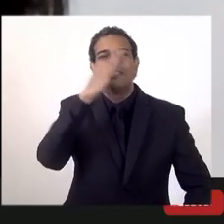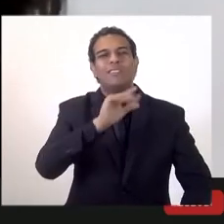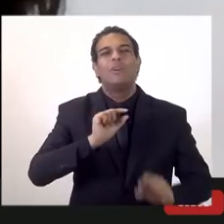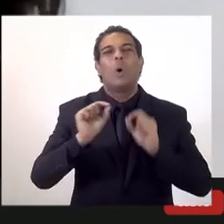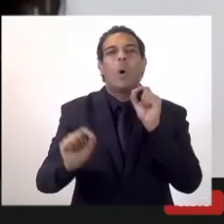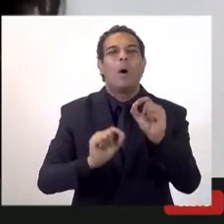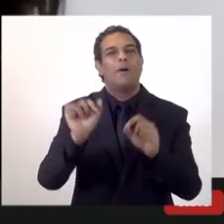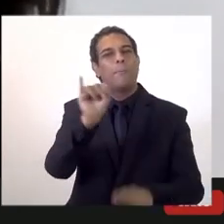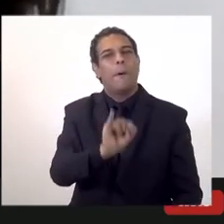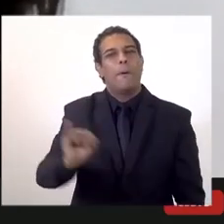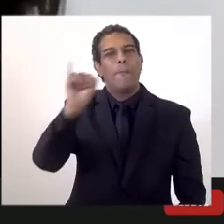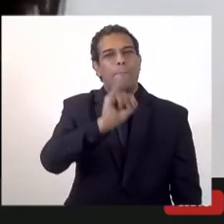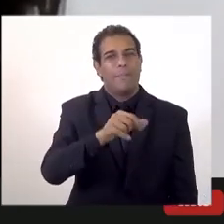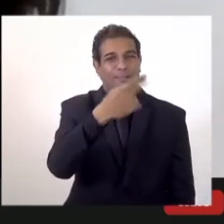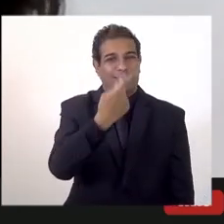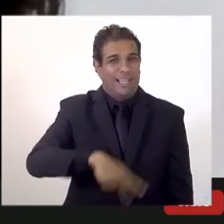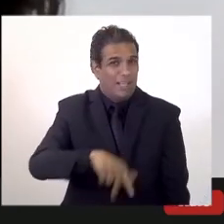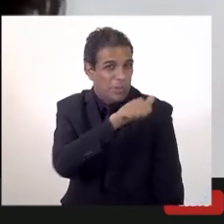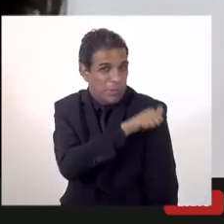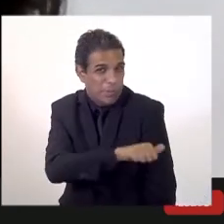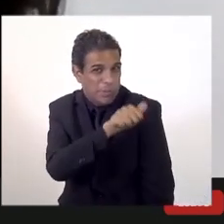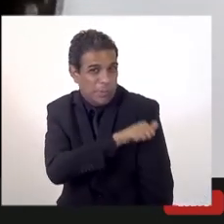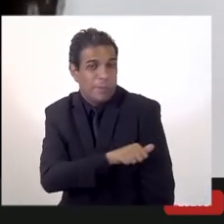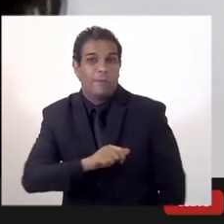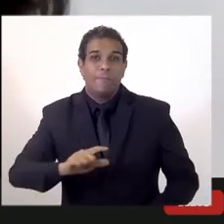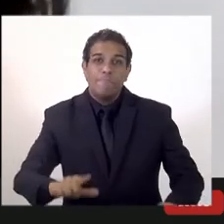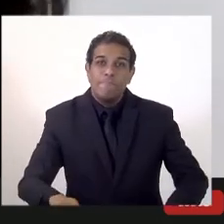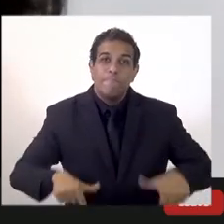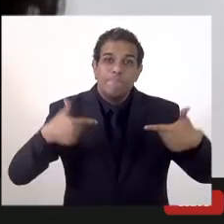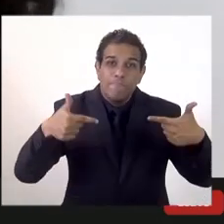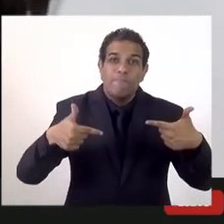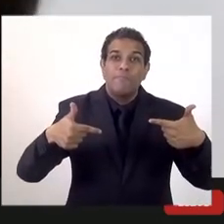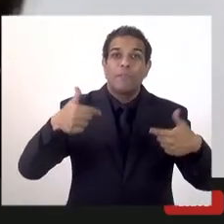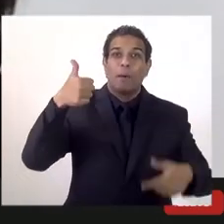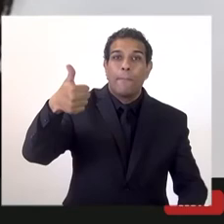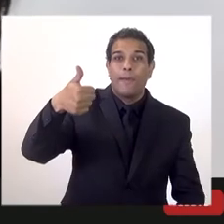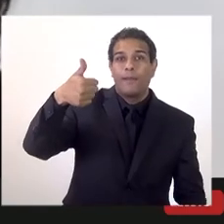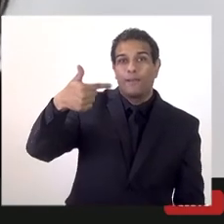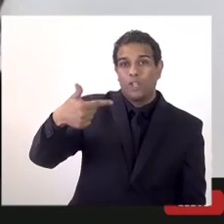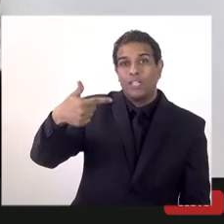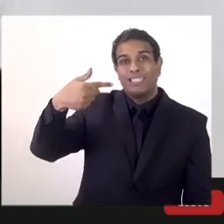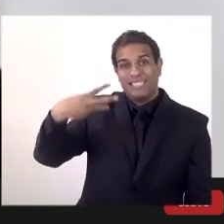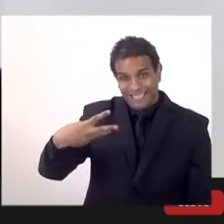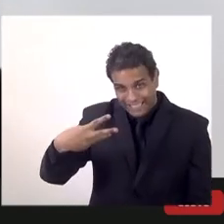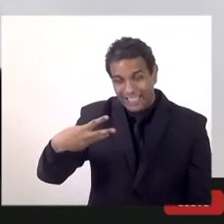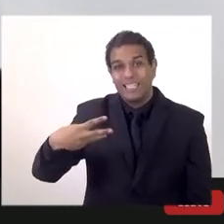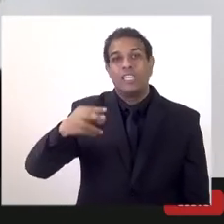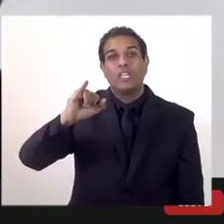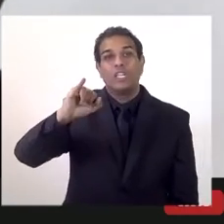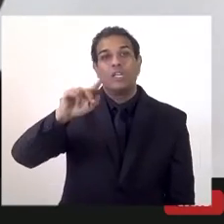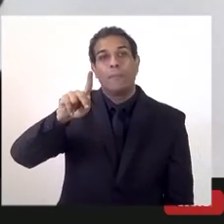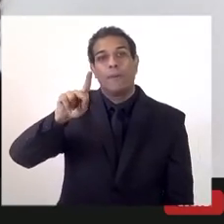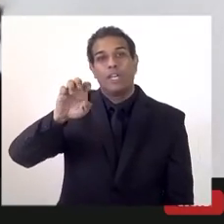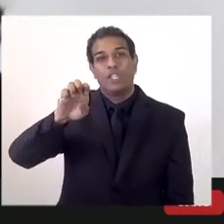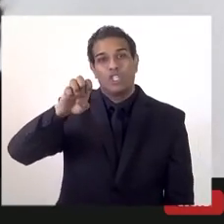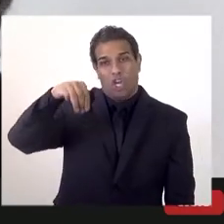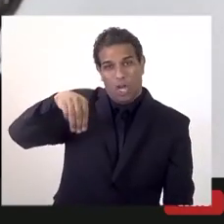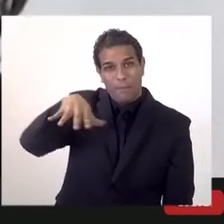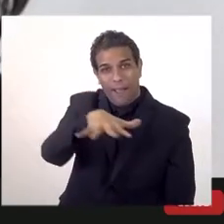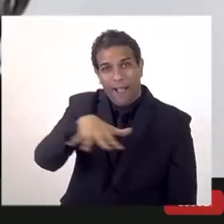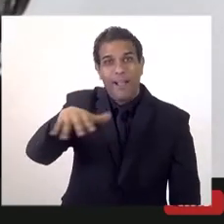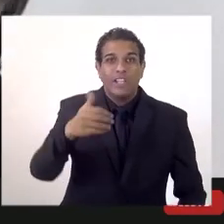é muito importante para o do Rio de Janeiro essa terceira UPGN aí no litoral do Rio de Janeiro isso